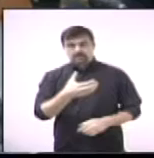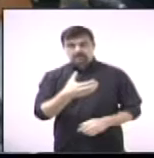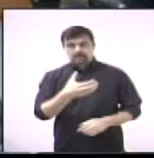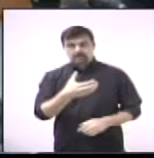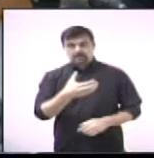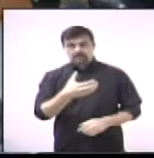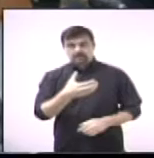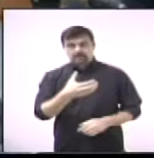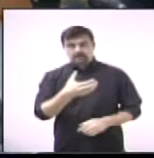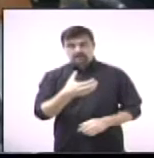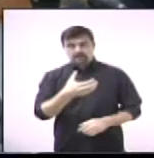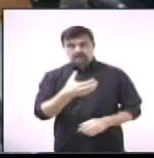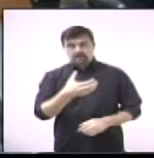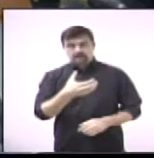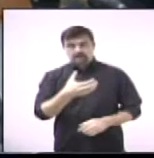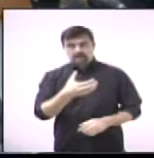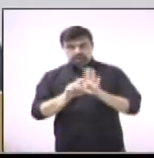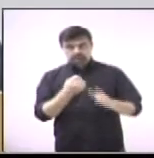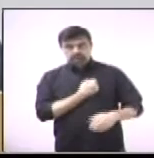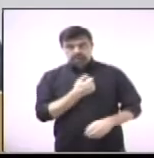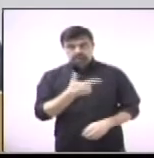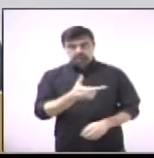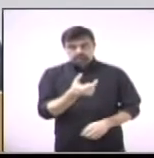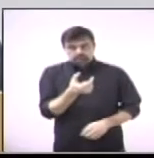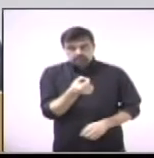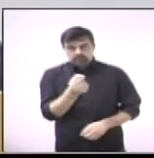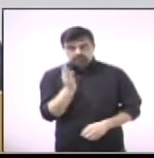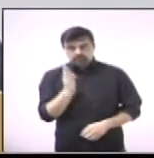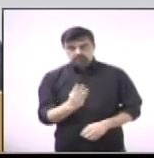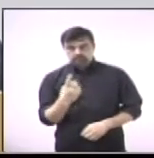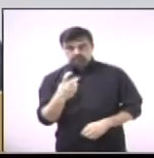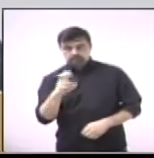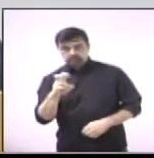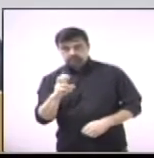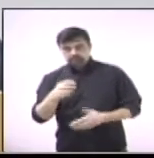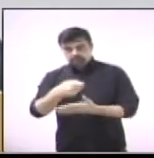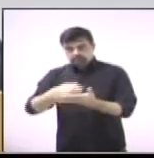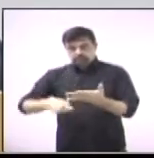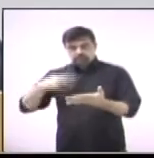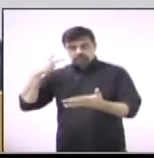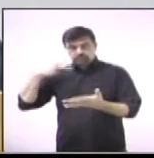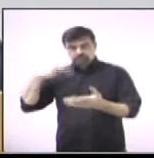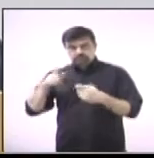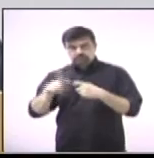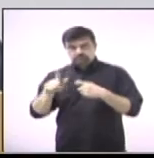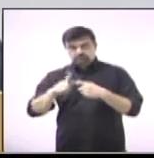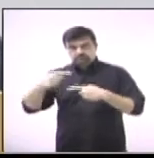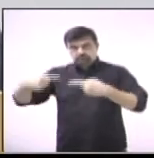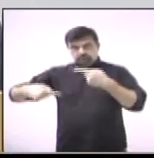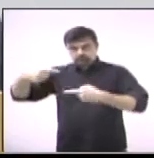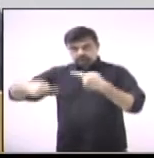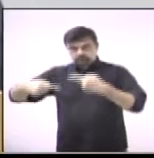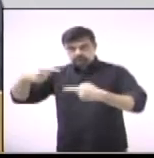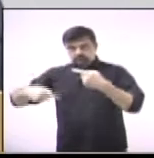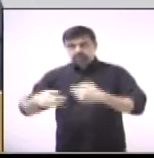O projeto de lei número 20 barra 15 do vereador Dr. Gustavo Iatecola está em discussão.